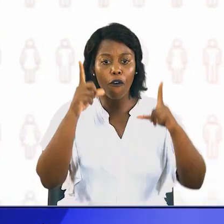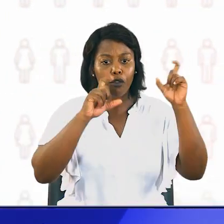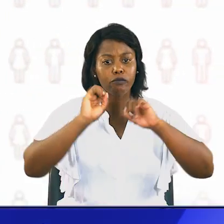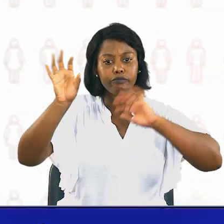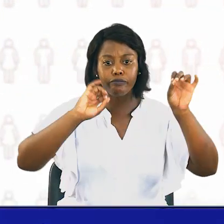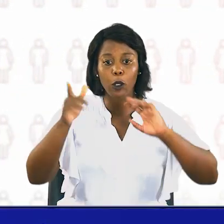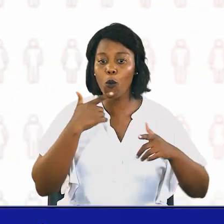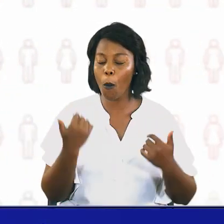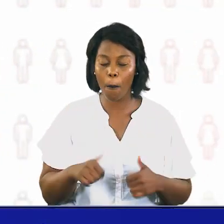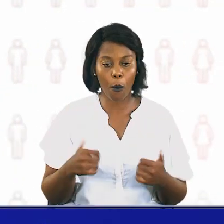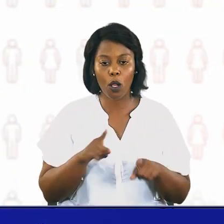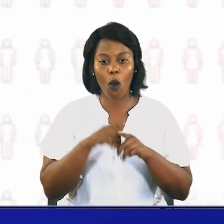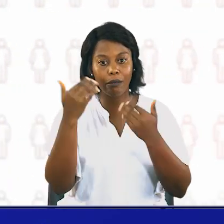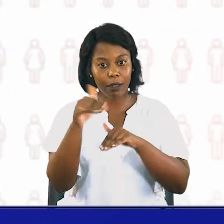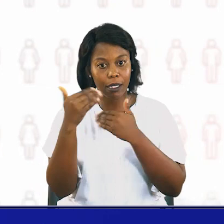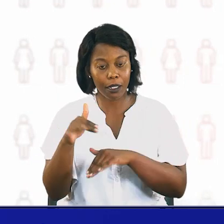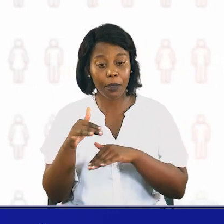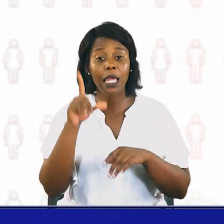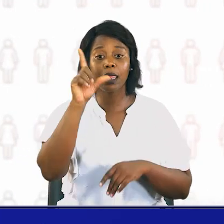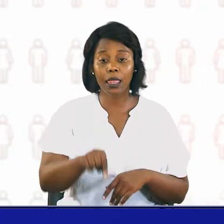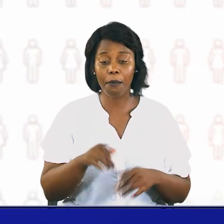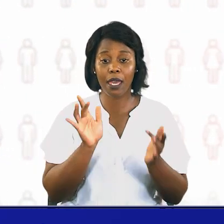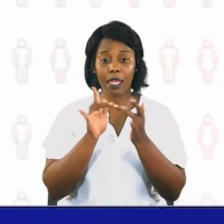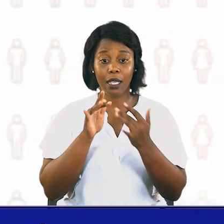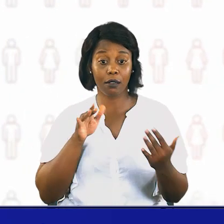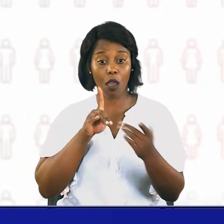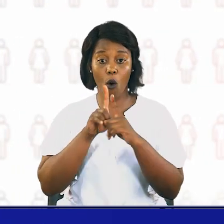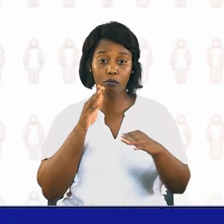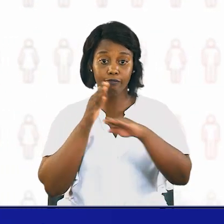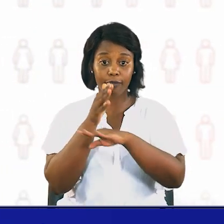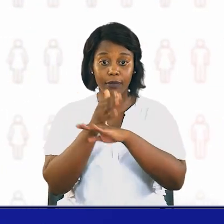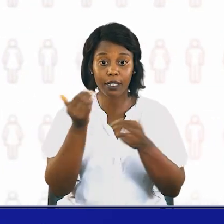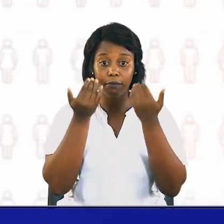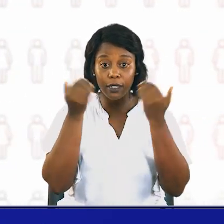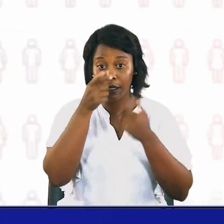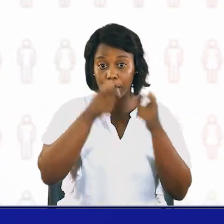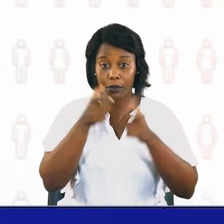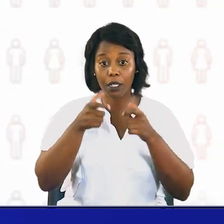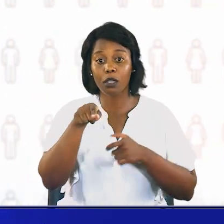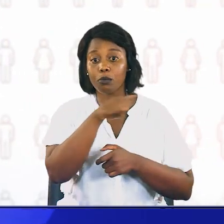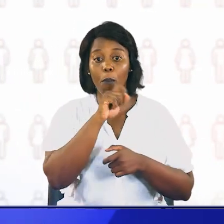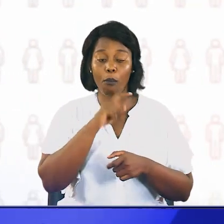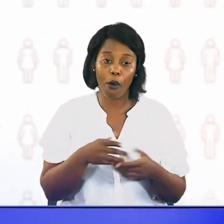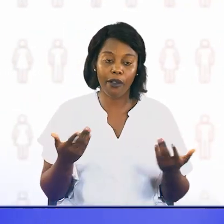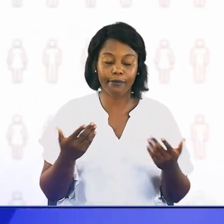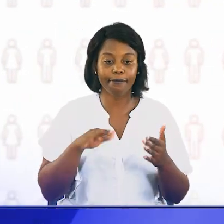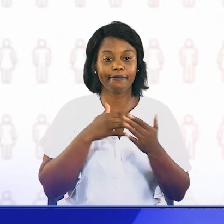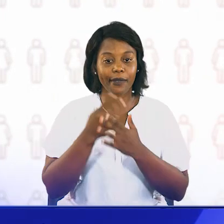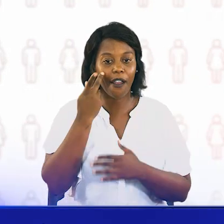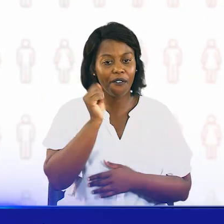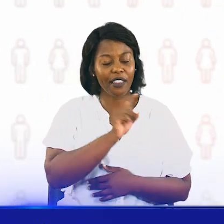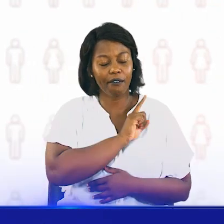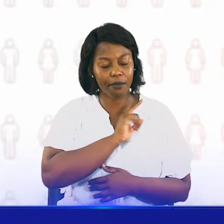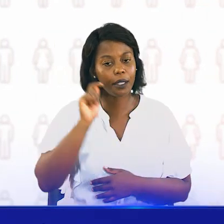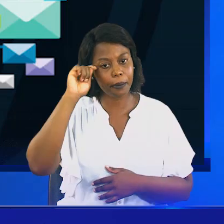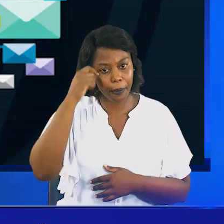e dos vídeos partilhados na internet poderem ser encaminhados para pessoas que sequer conhecem, portanto, nunca devam fazer